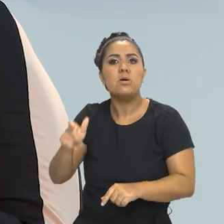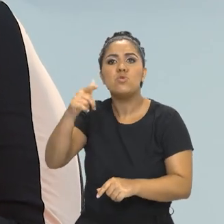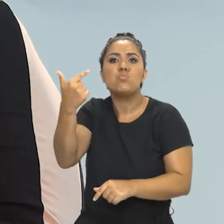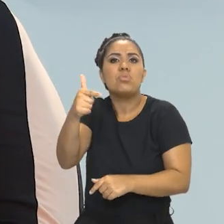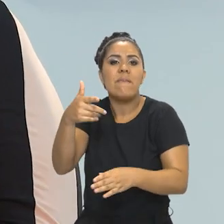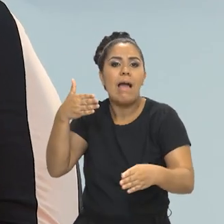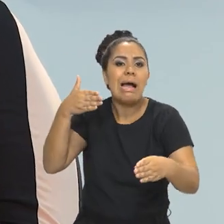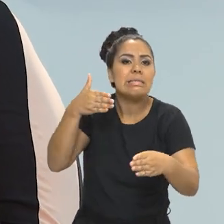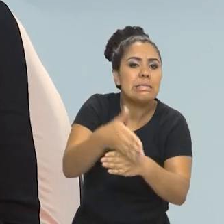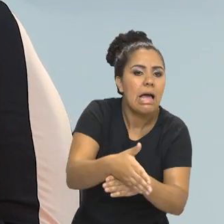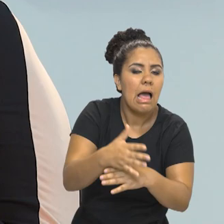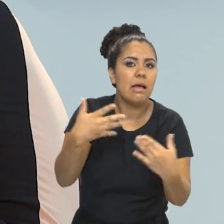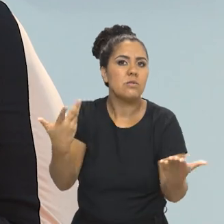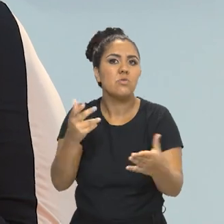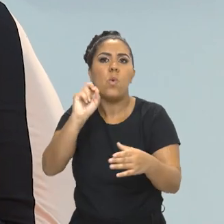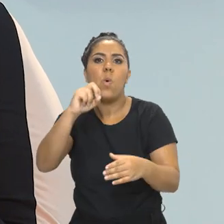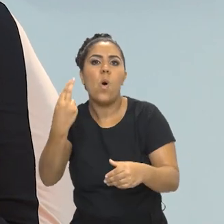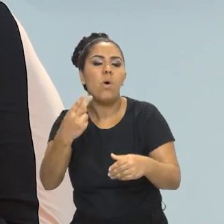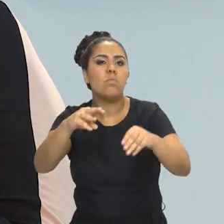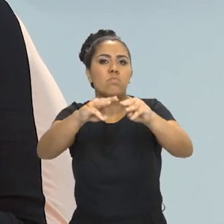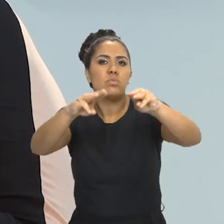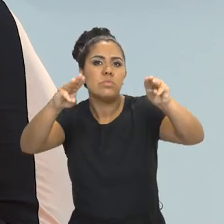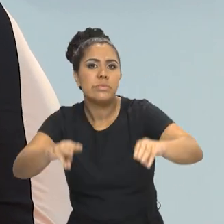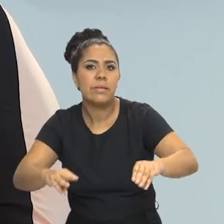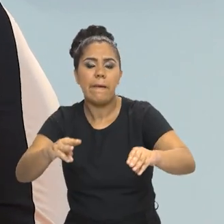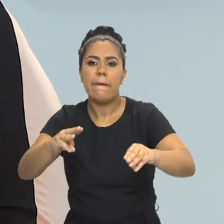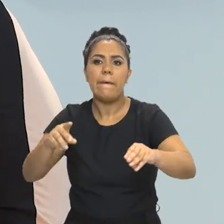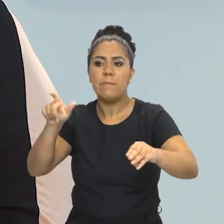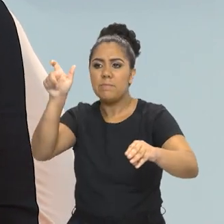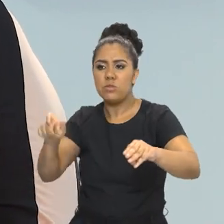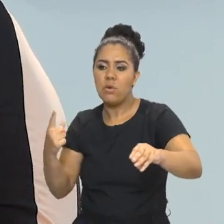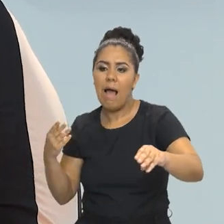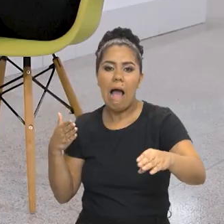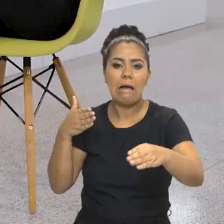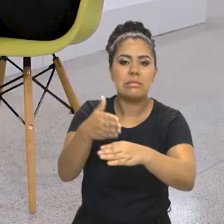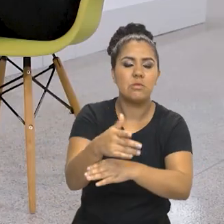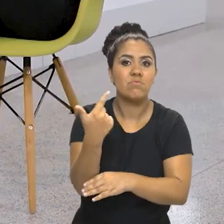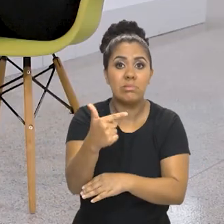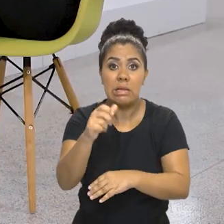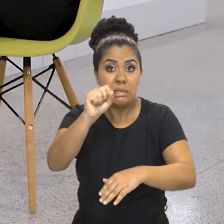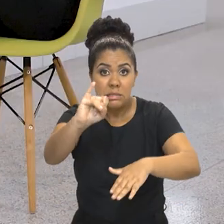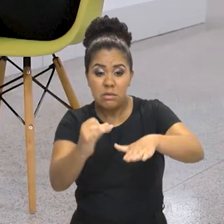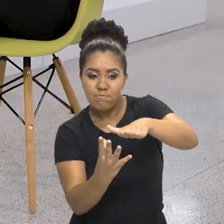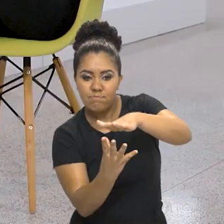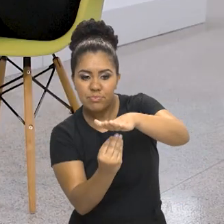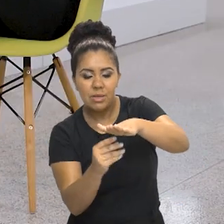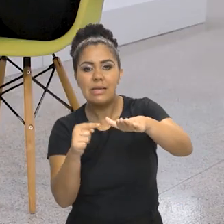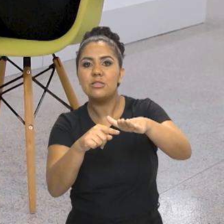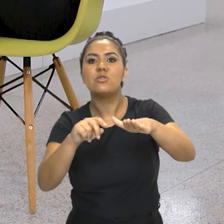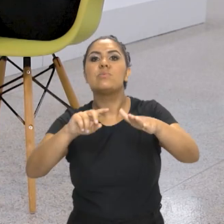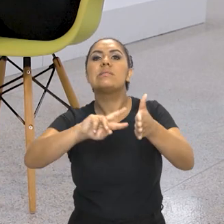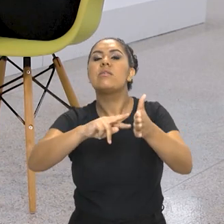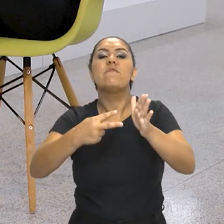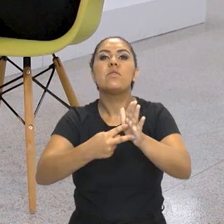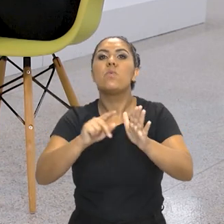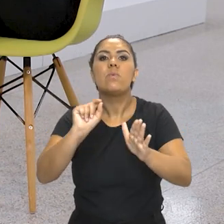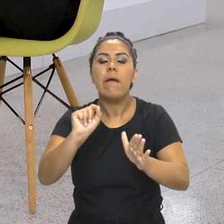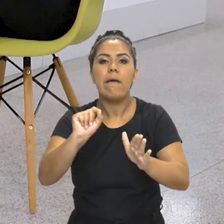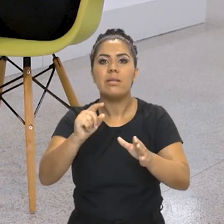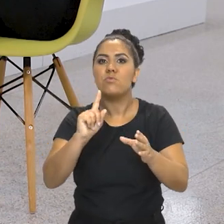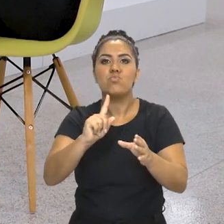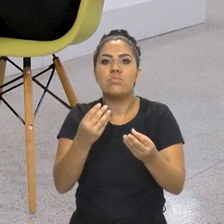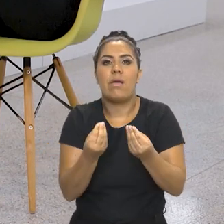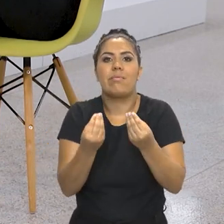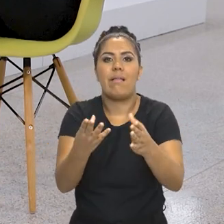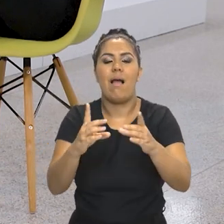pequeno museu, vamos dizer, não teve acesso a uma ferramenta em que fosse possível digitalizar. E, sem digitalizar, você não democratiza o acesso, né, porque